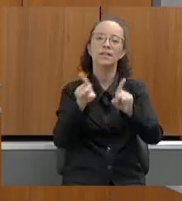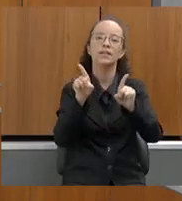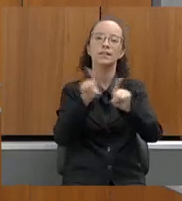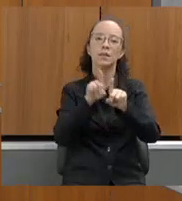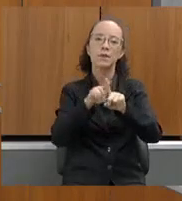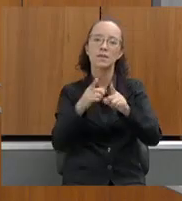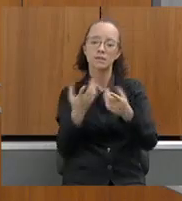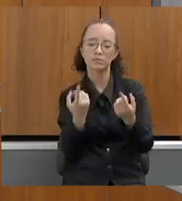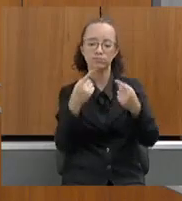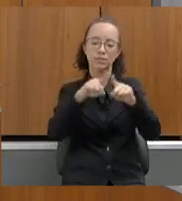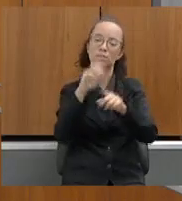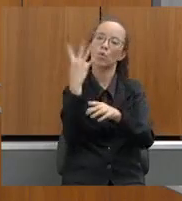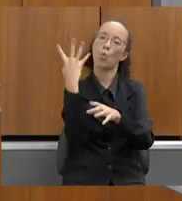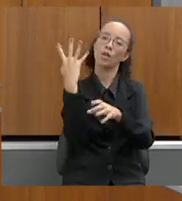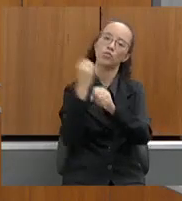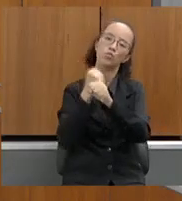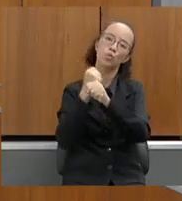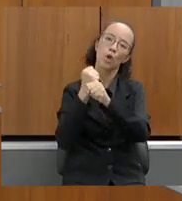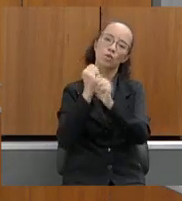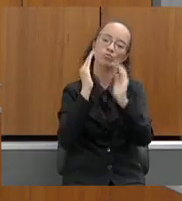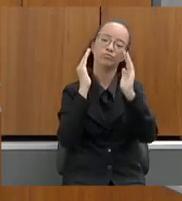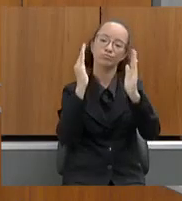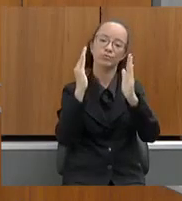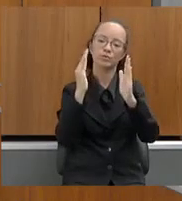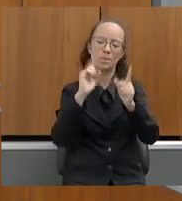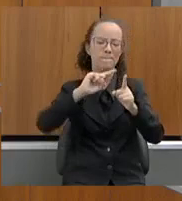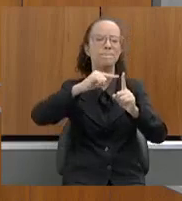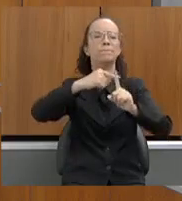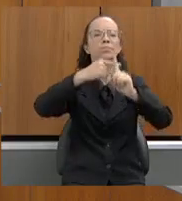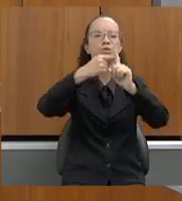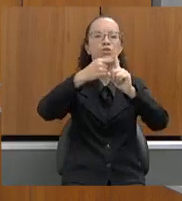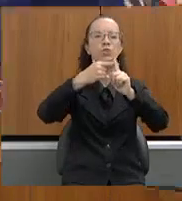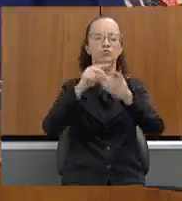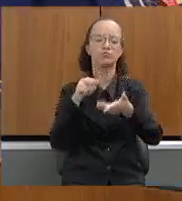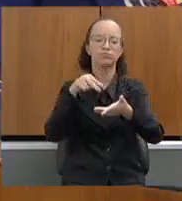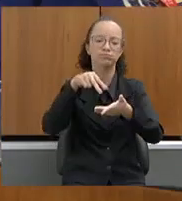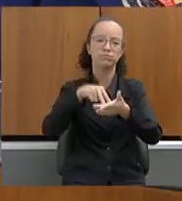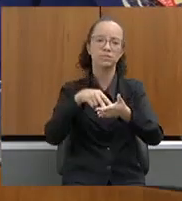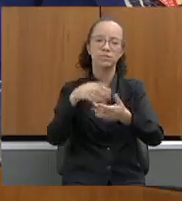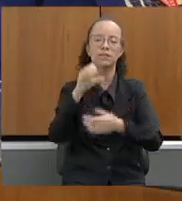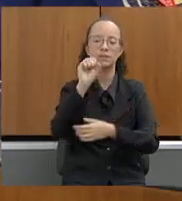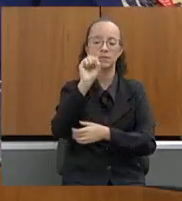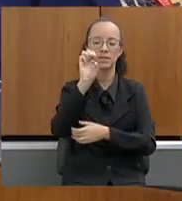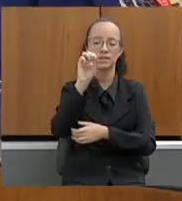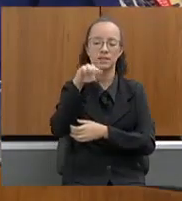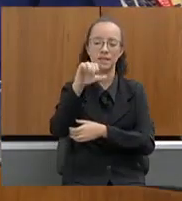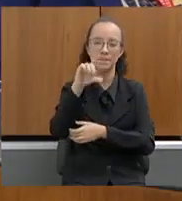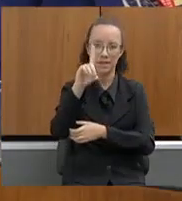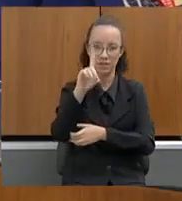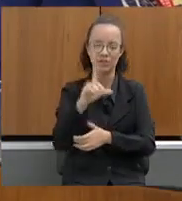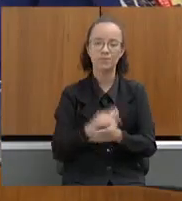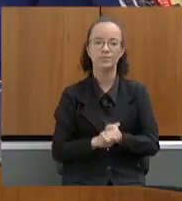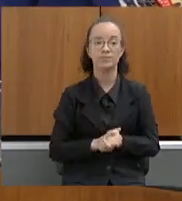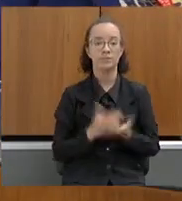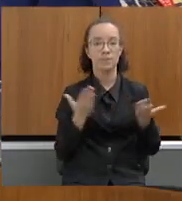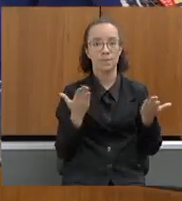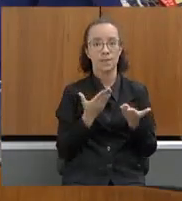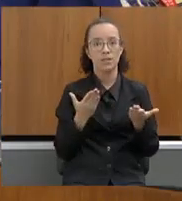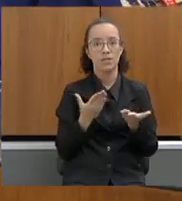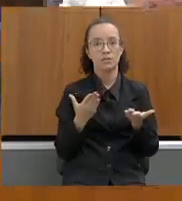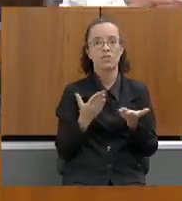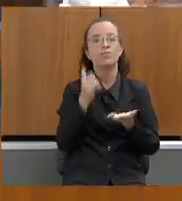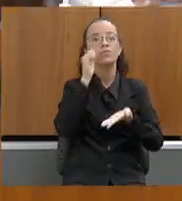nesses quatro anos positivos de atuação da SEMAD. Com a palavra, secretária Marília,